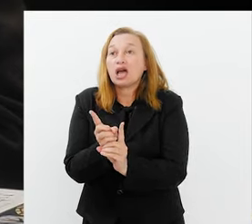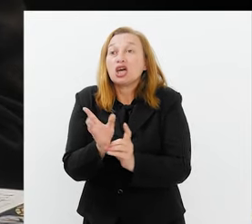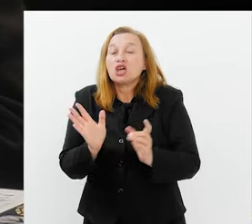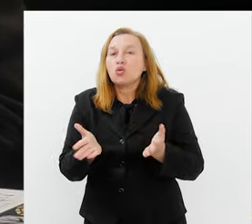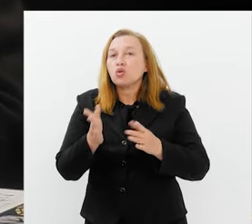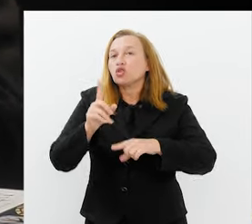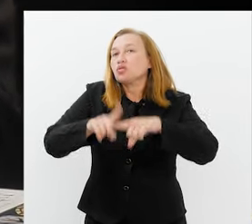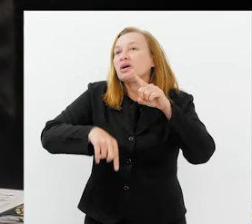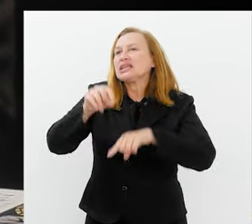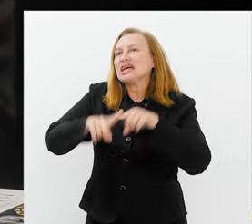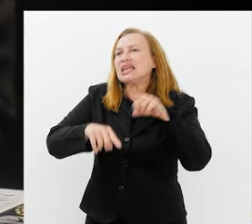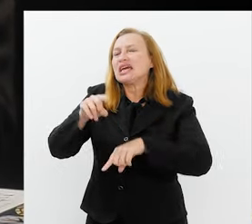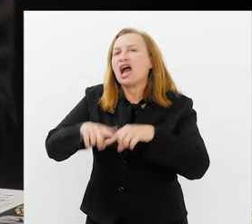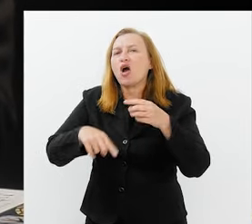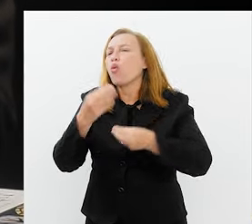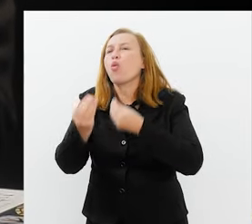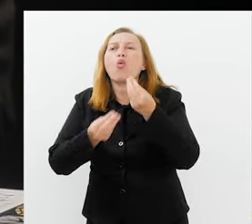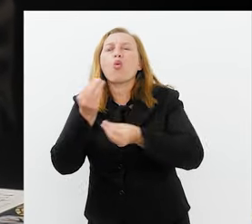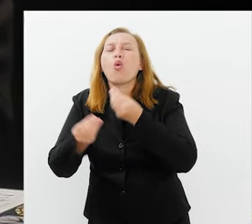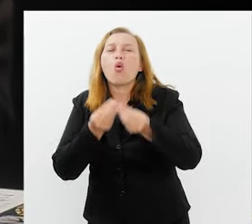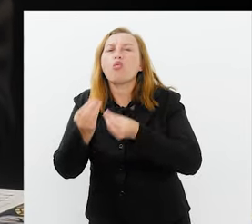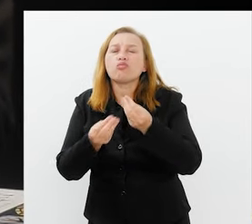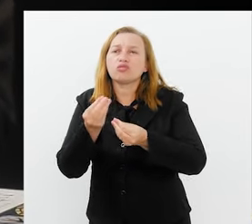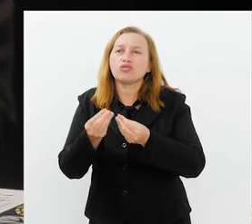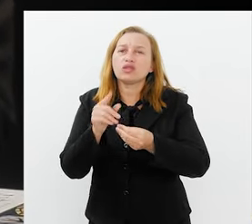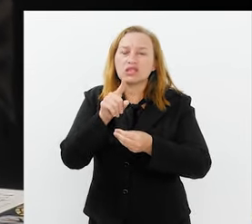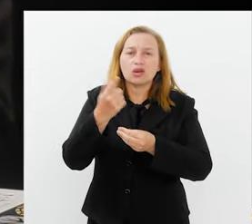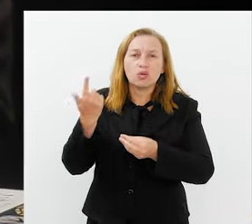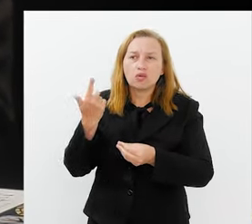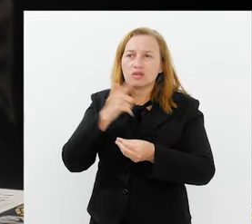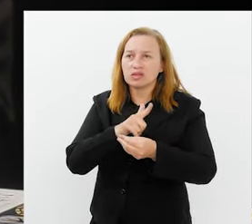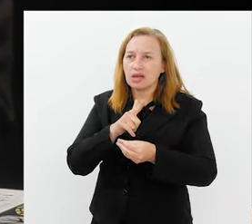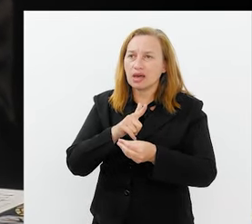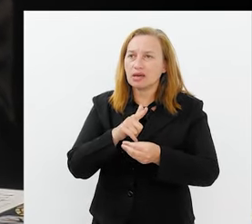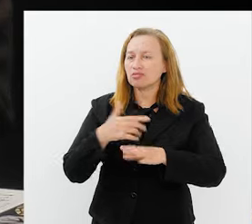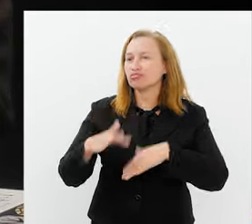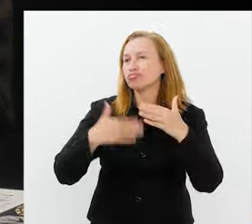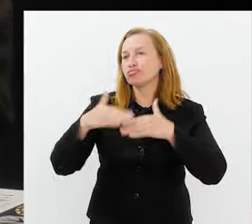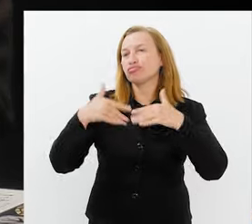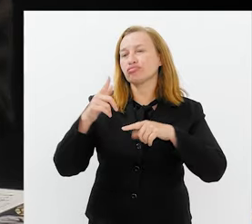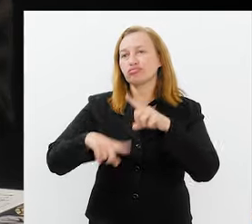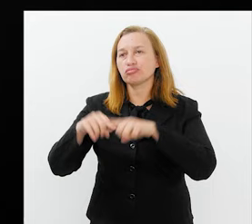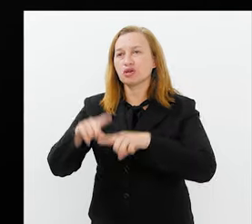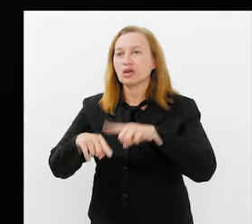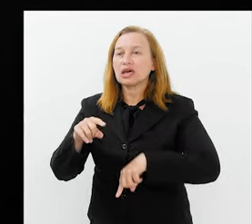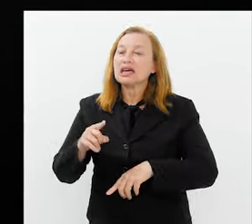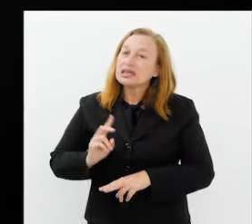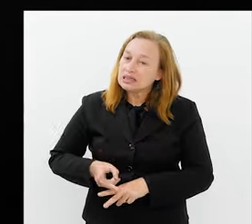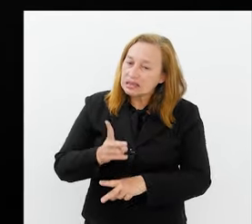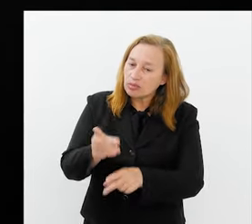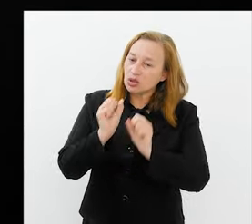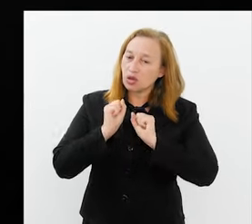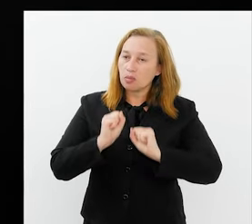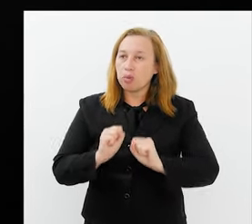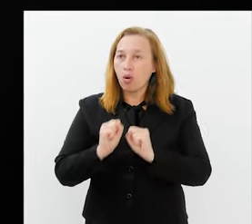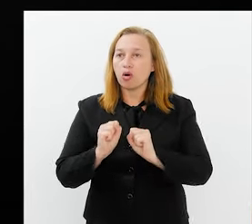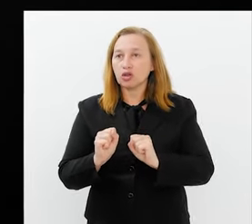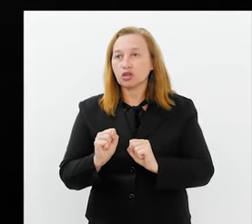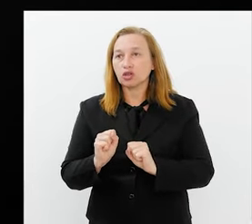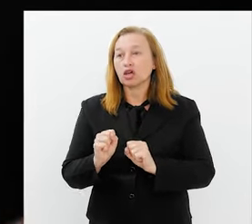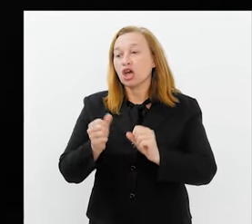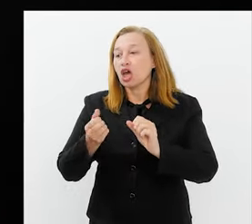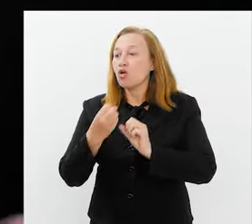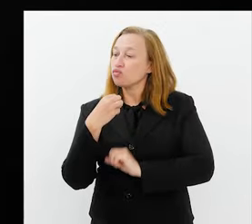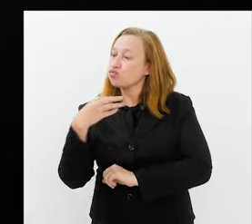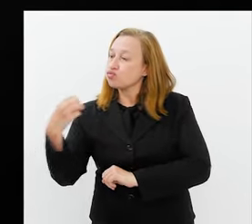Com relação aos materiais, como é que você se atualiza com relação aos materiais? Então, sempre que possível eu